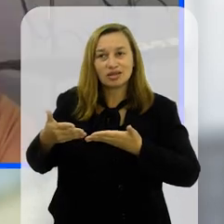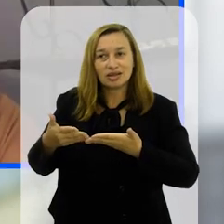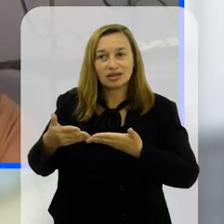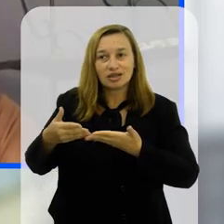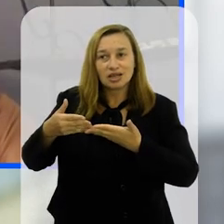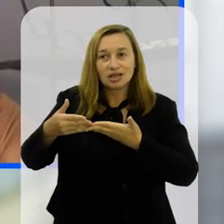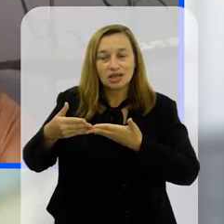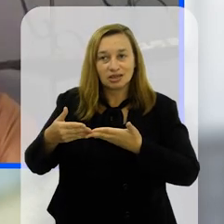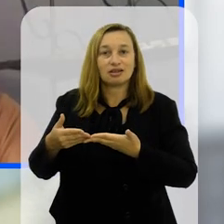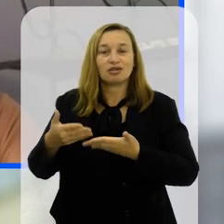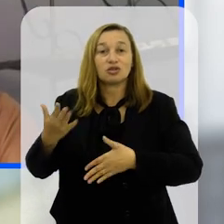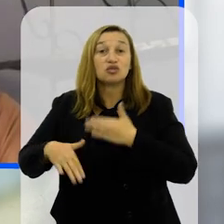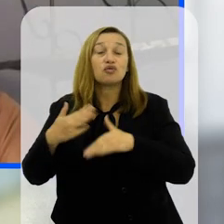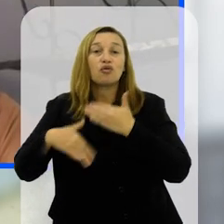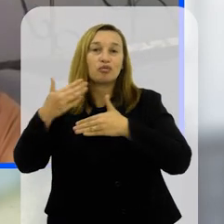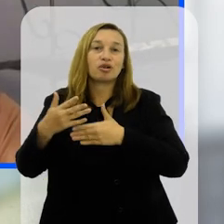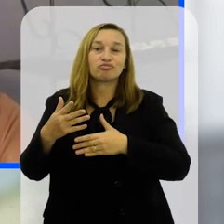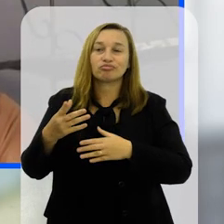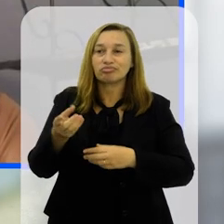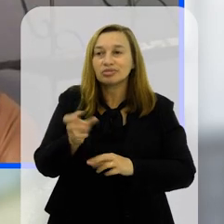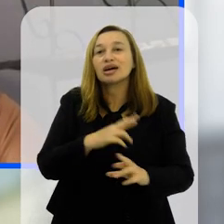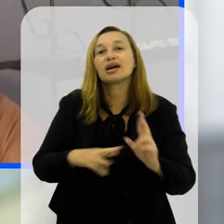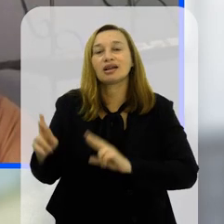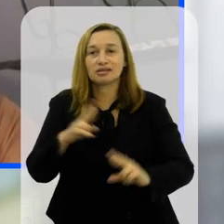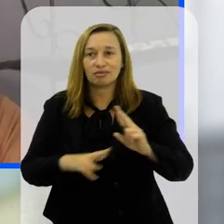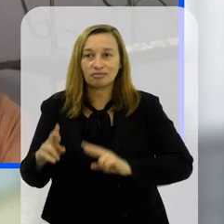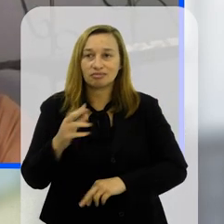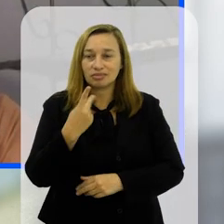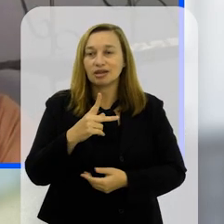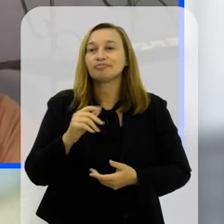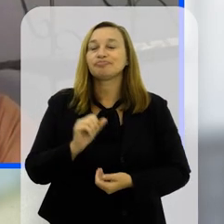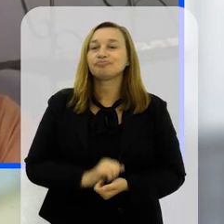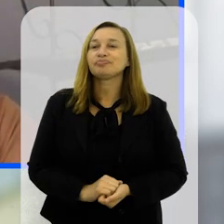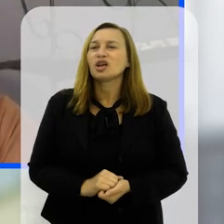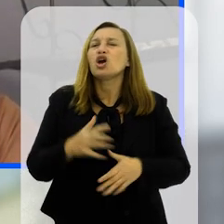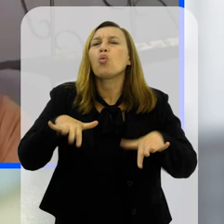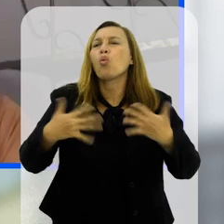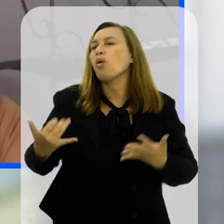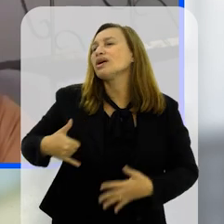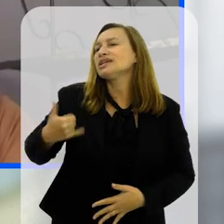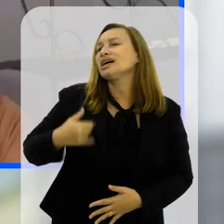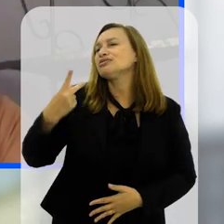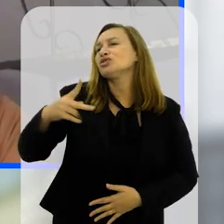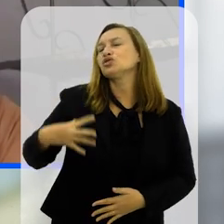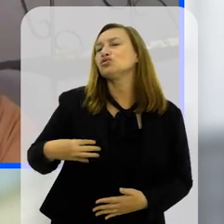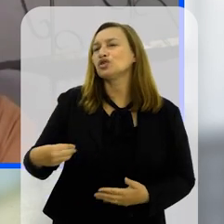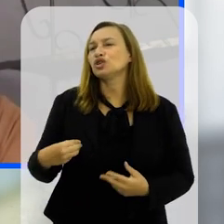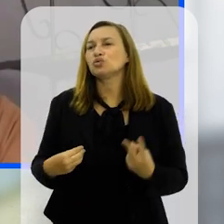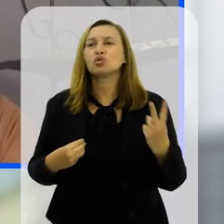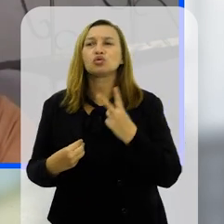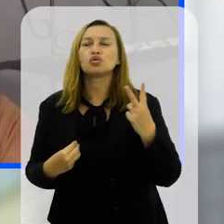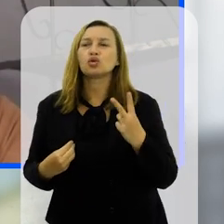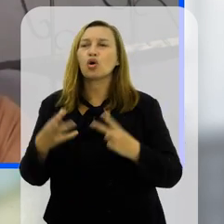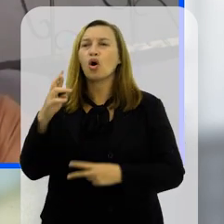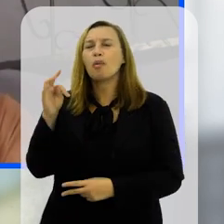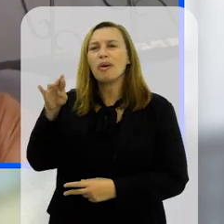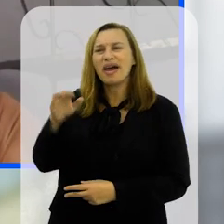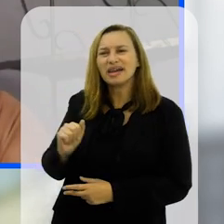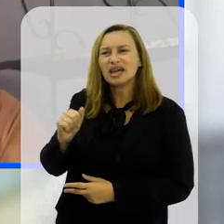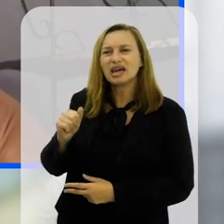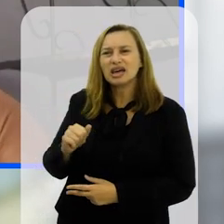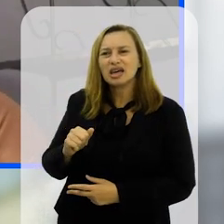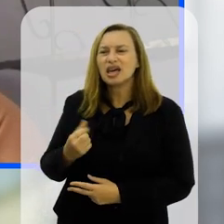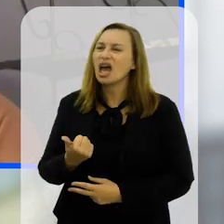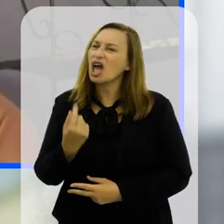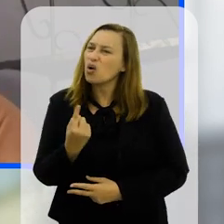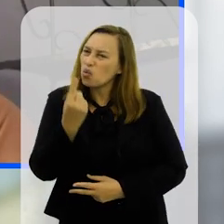criatividade deles estimula a interatividade social, né? É, e qual que é a idade dos seus filhos aí, Roberta? Acho que é